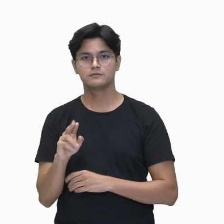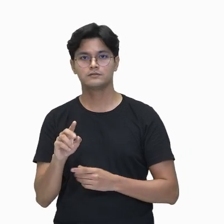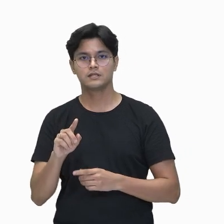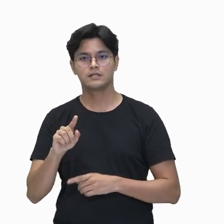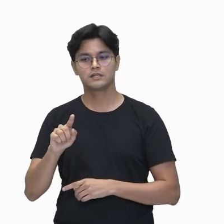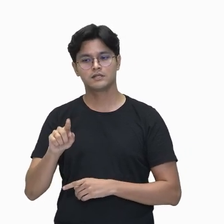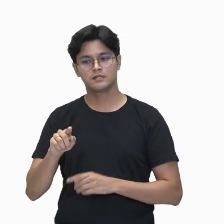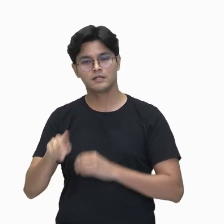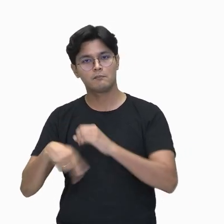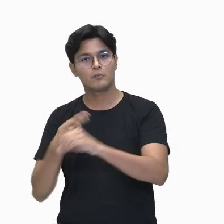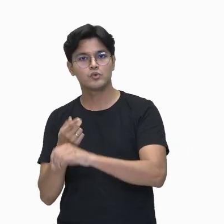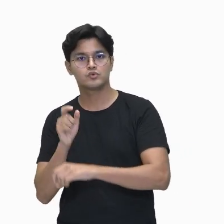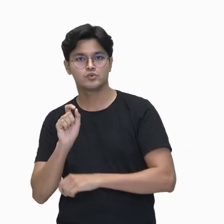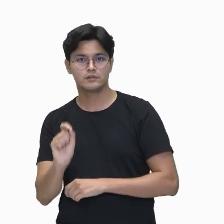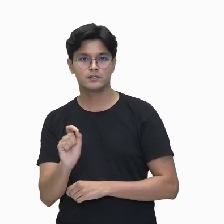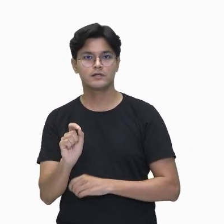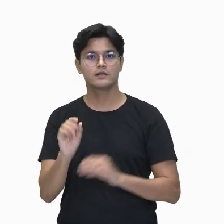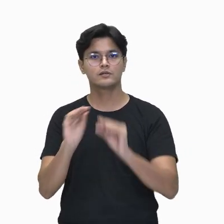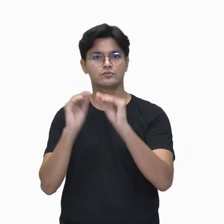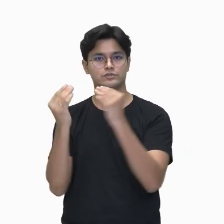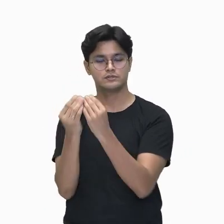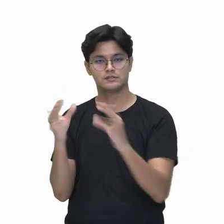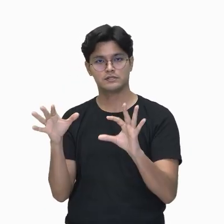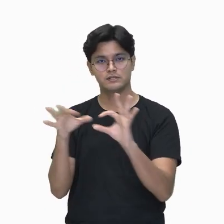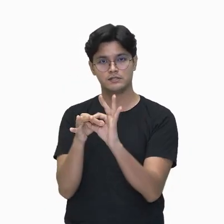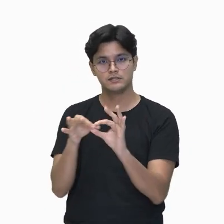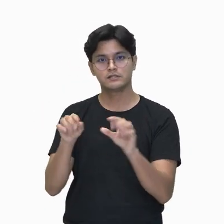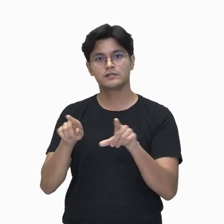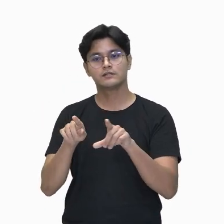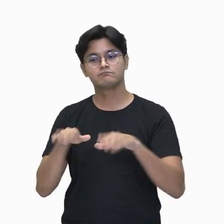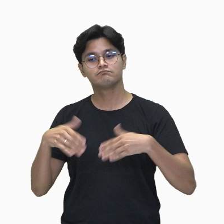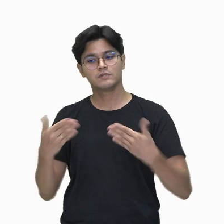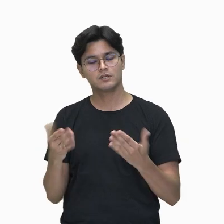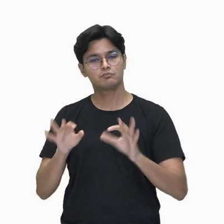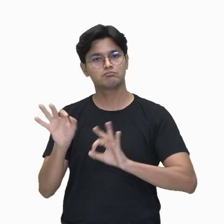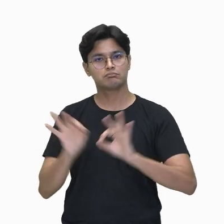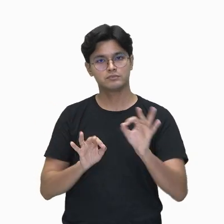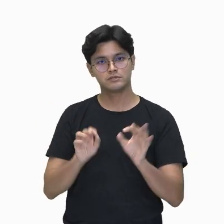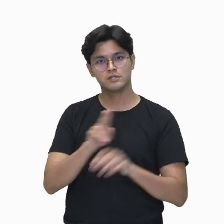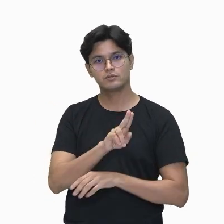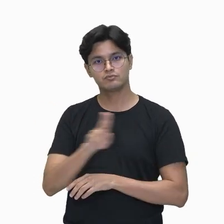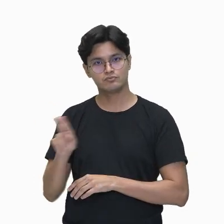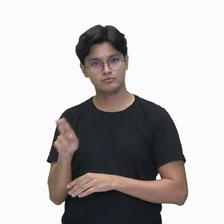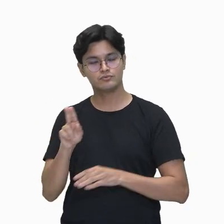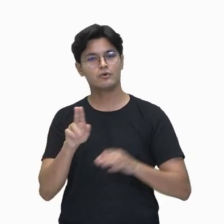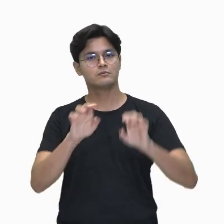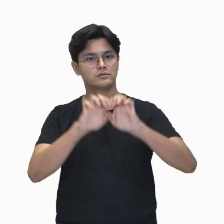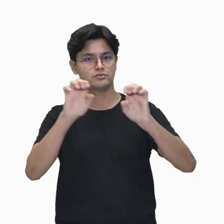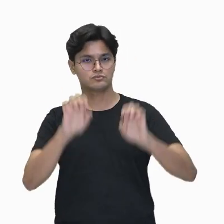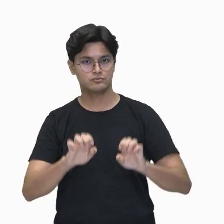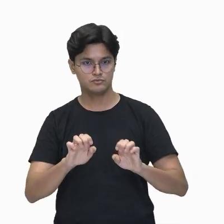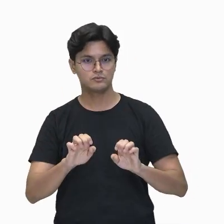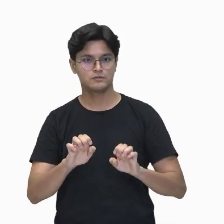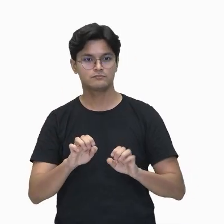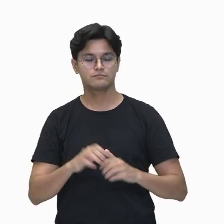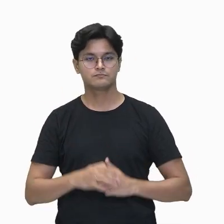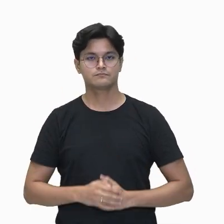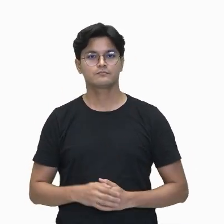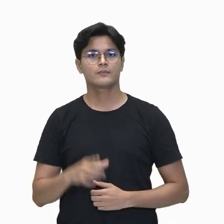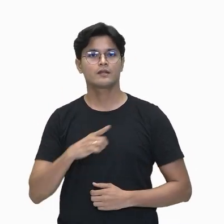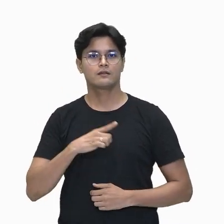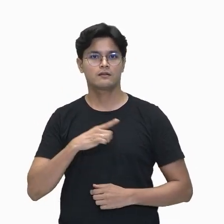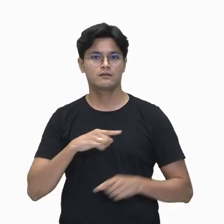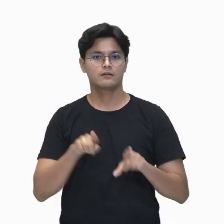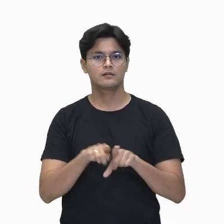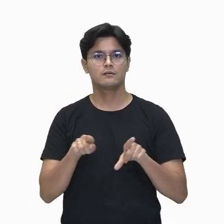ligantes, que é o bromo, o nome da cadeia, que é o eteno. E temos aí do lado, né, uma